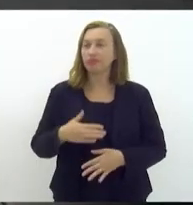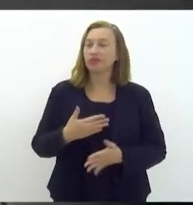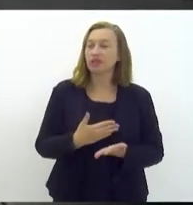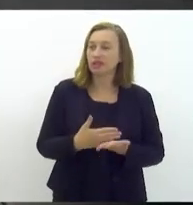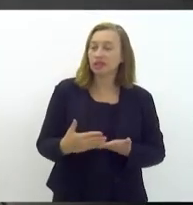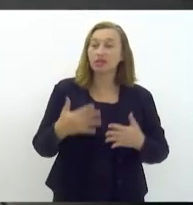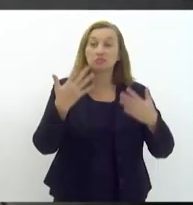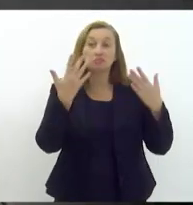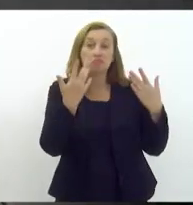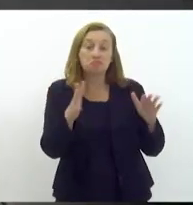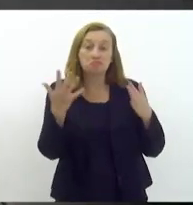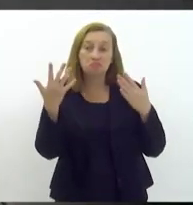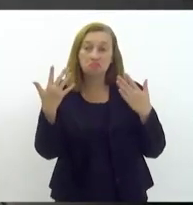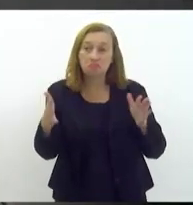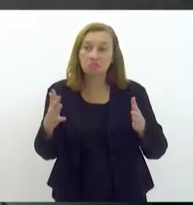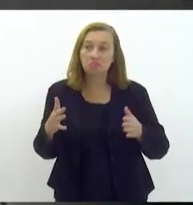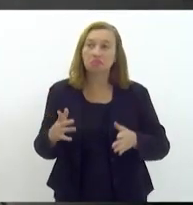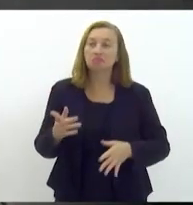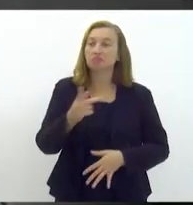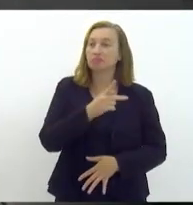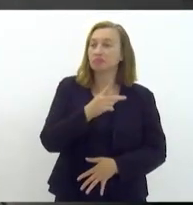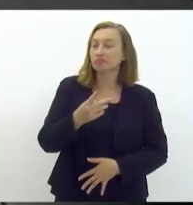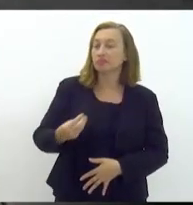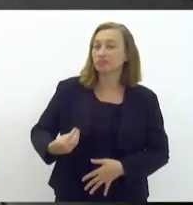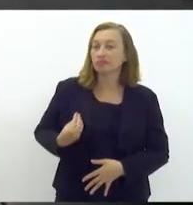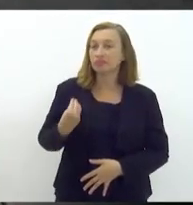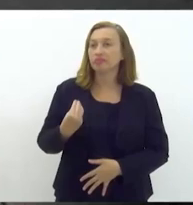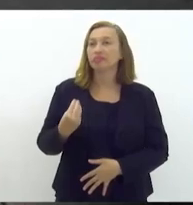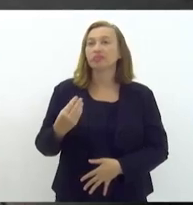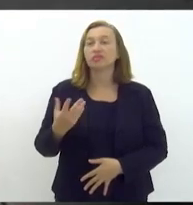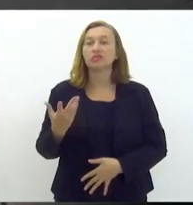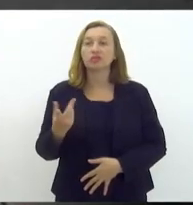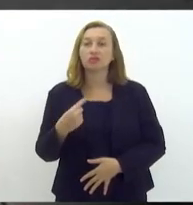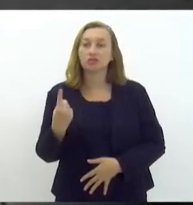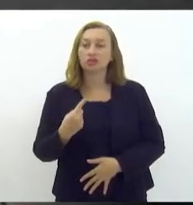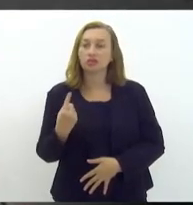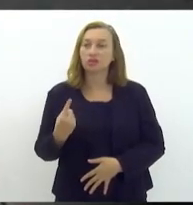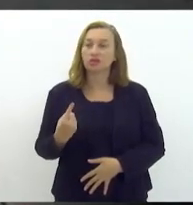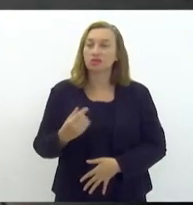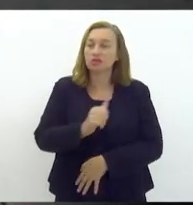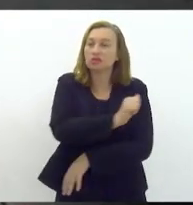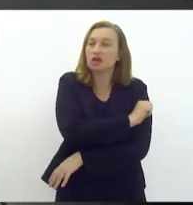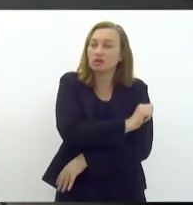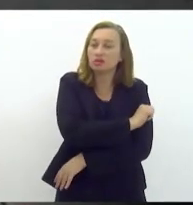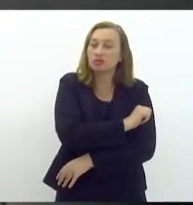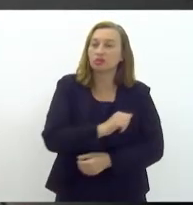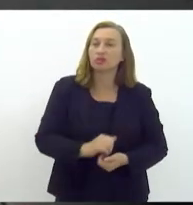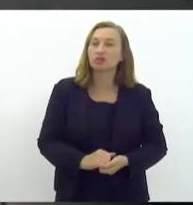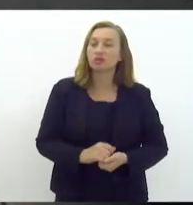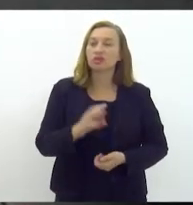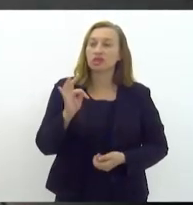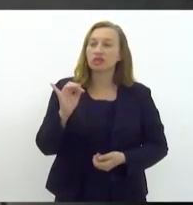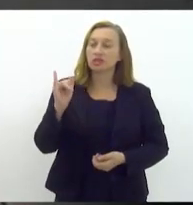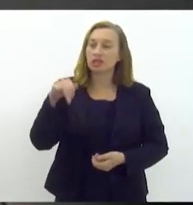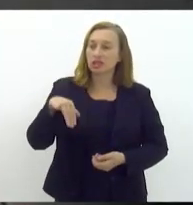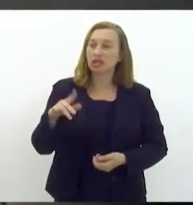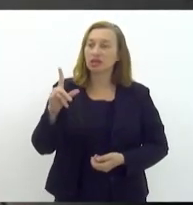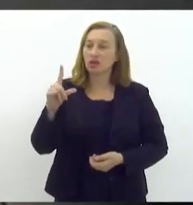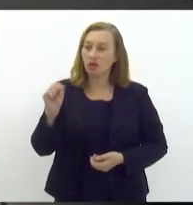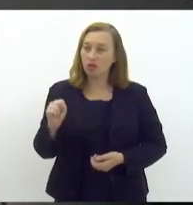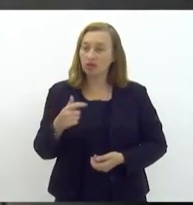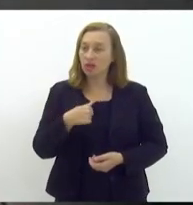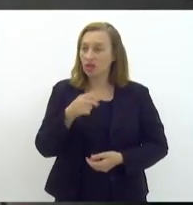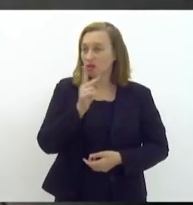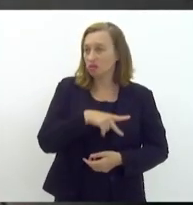saudando a presença dos nossos ilustríssimos estudantes do colégio estadual Tim Lopes eu como